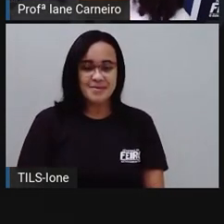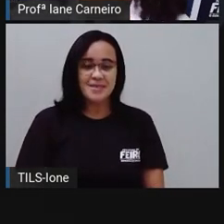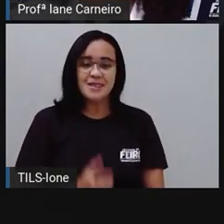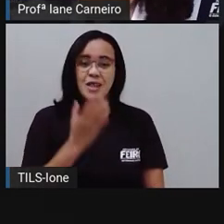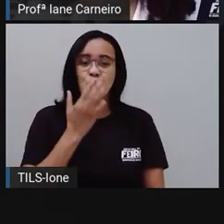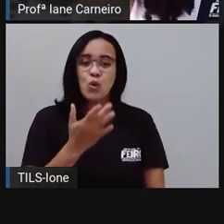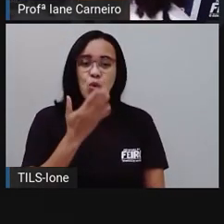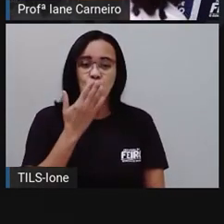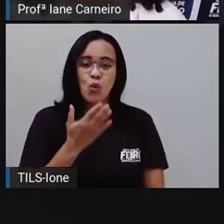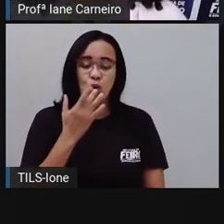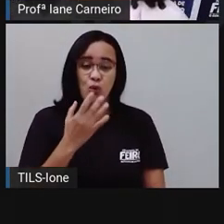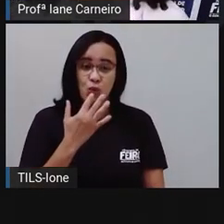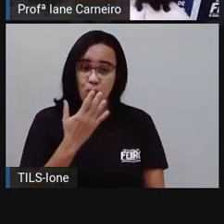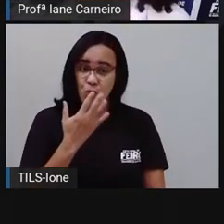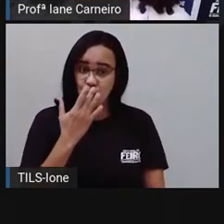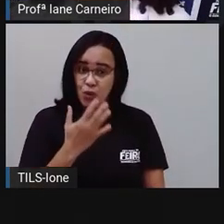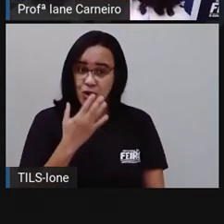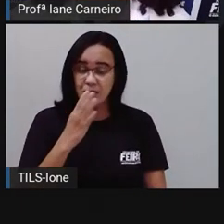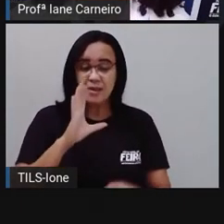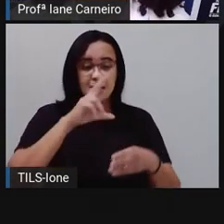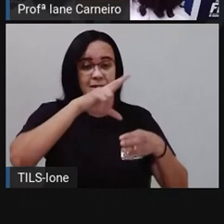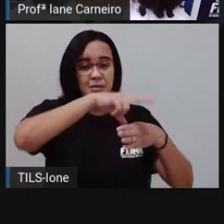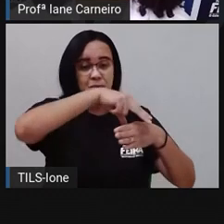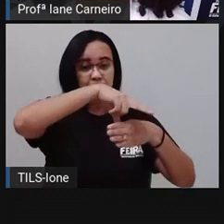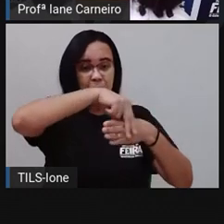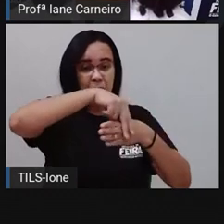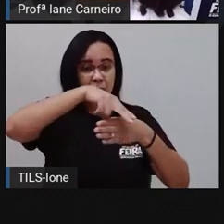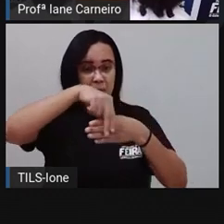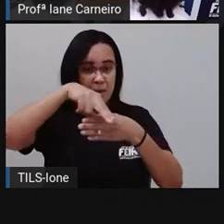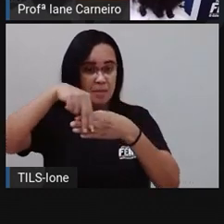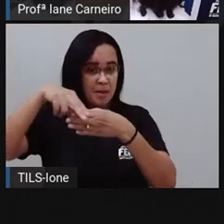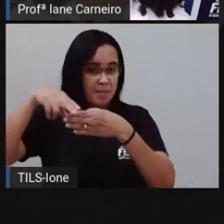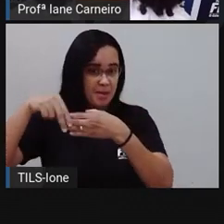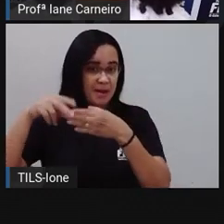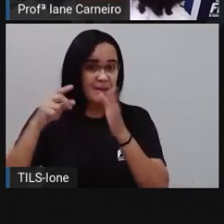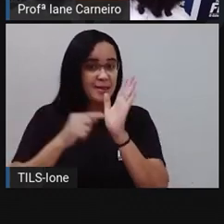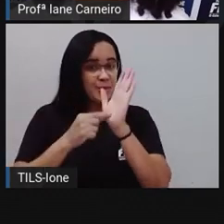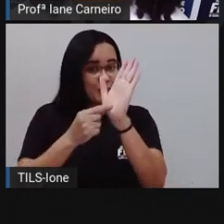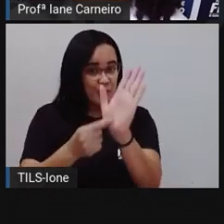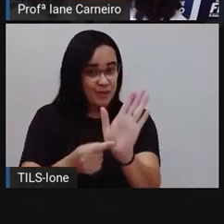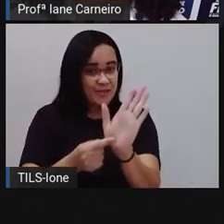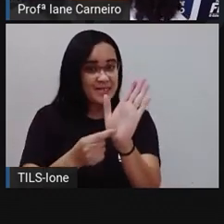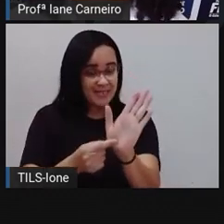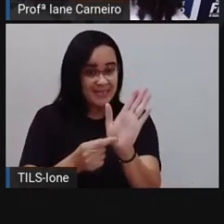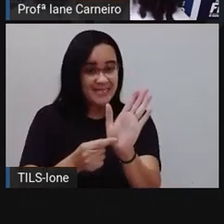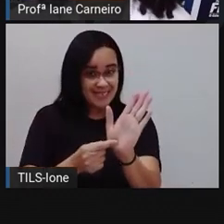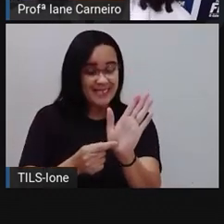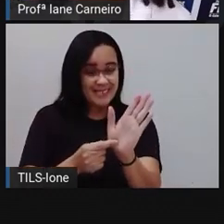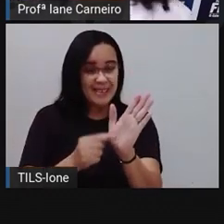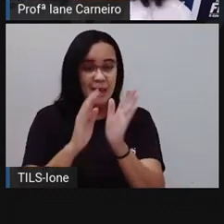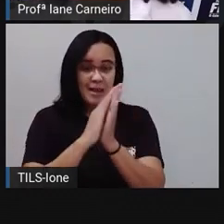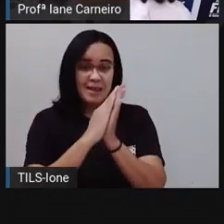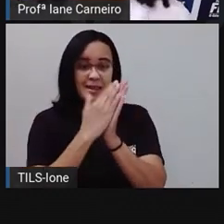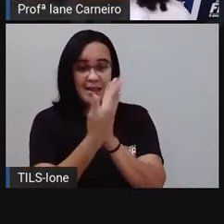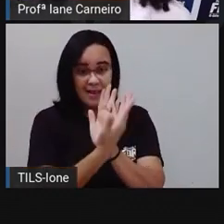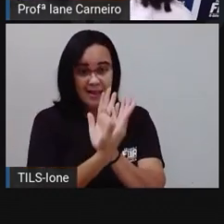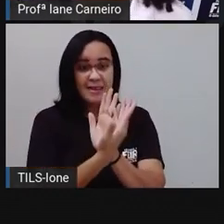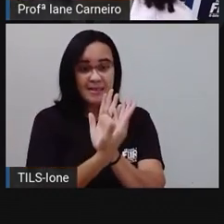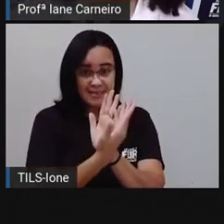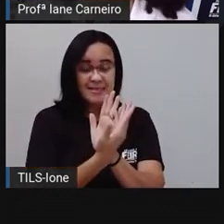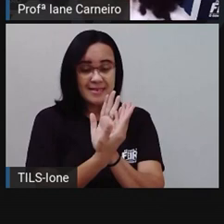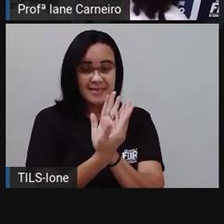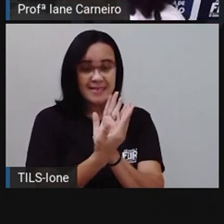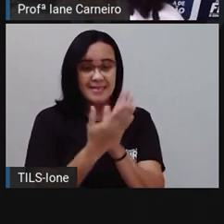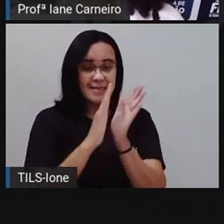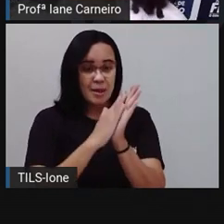em Cordel, né? Então, aqui está o nosso livro, a prova é mostrar para vocês. Olha só, em cada capa, né? Em cada capa não, em cada